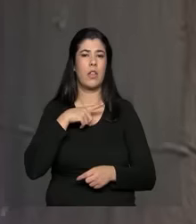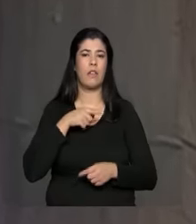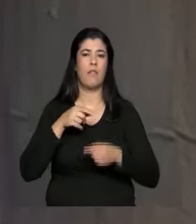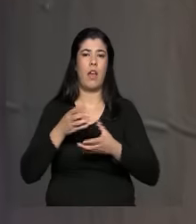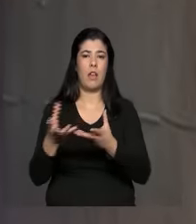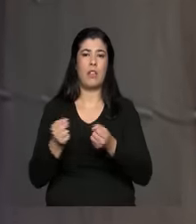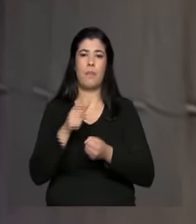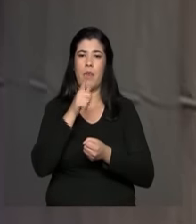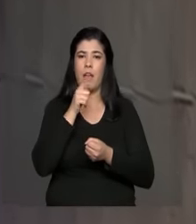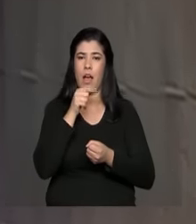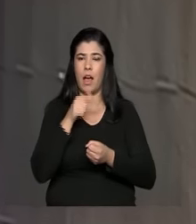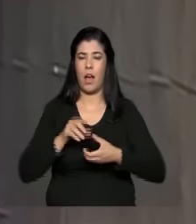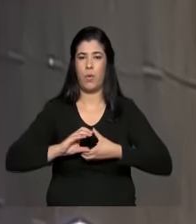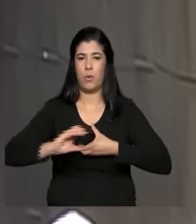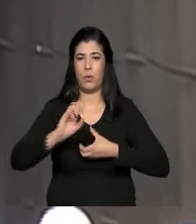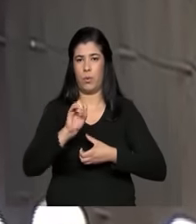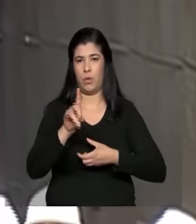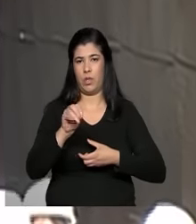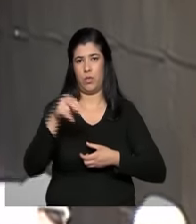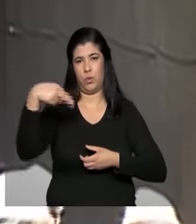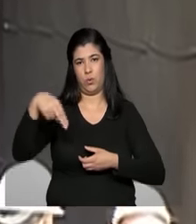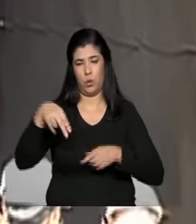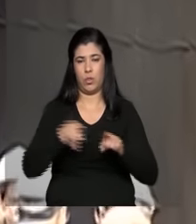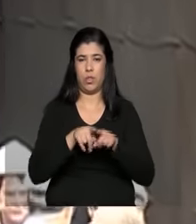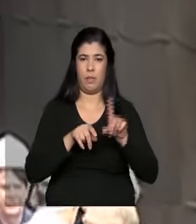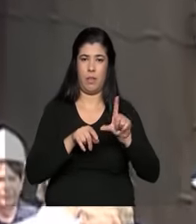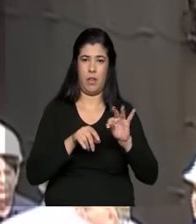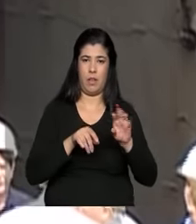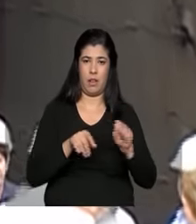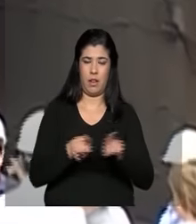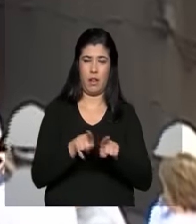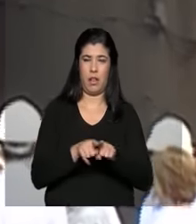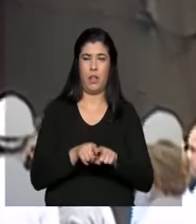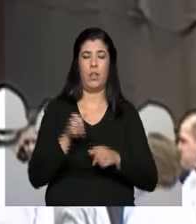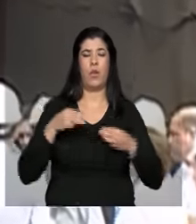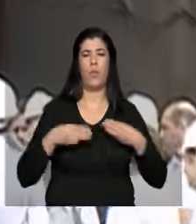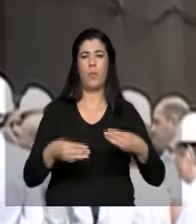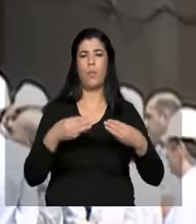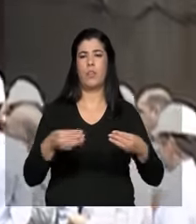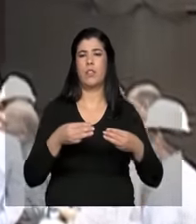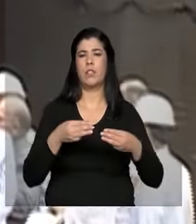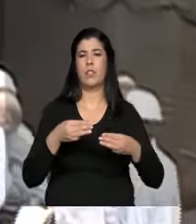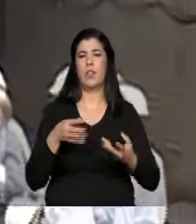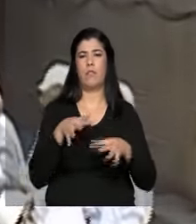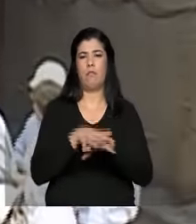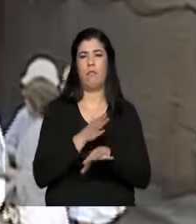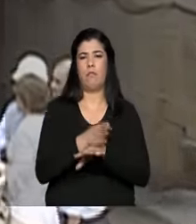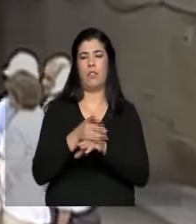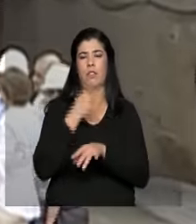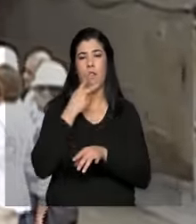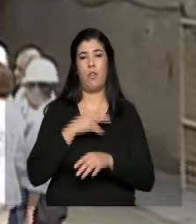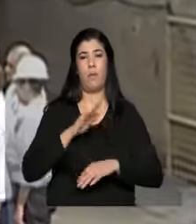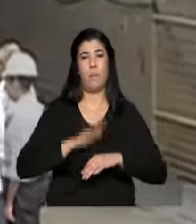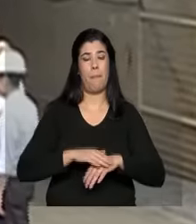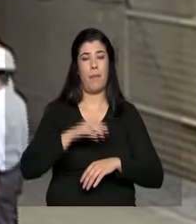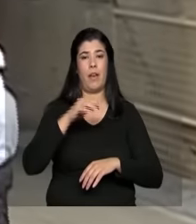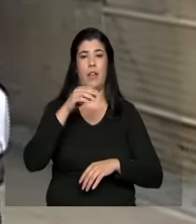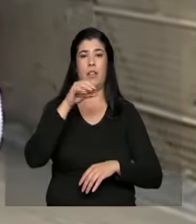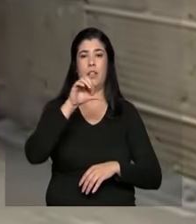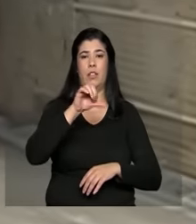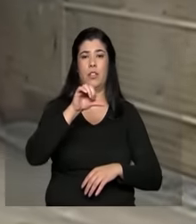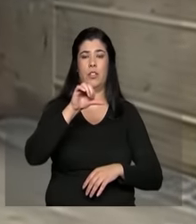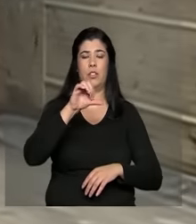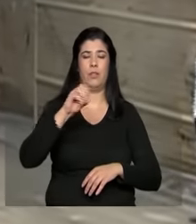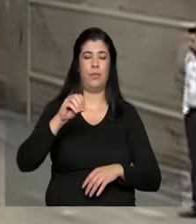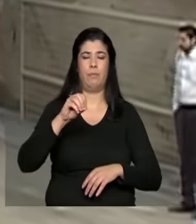norte e leste da integração. De acordo com o Ministério da Integração Nacional, mais de 120 municípios paraibanos vão